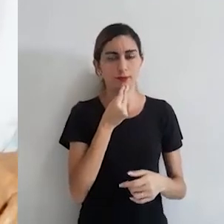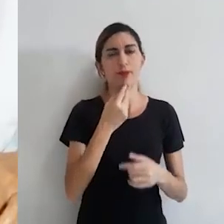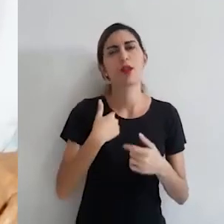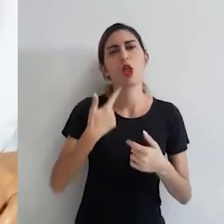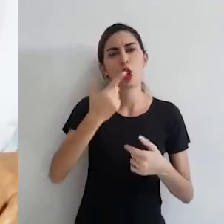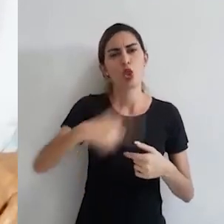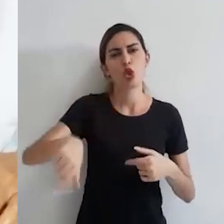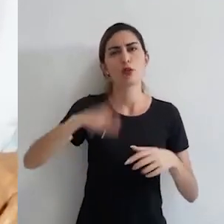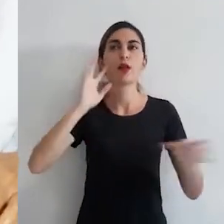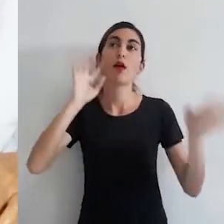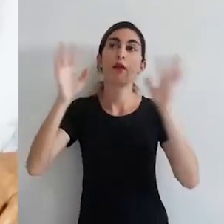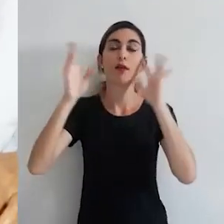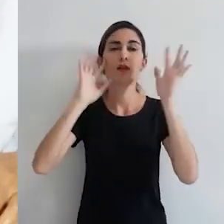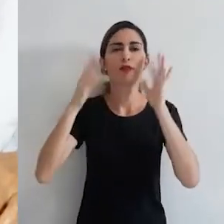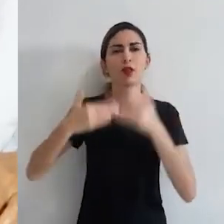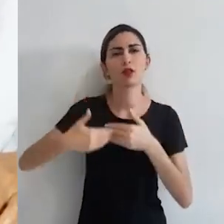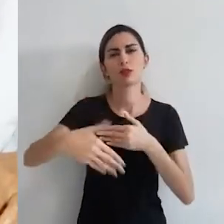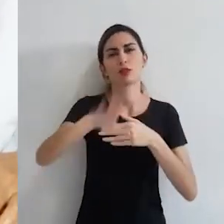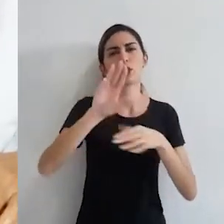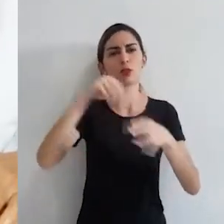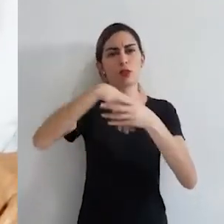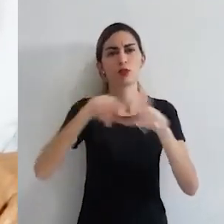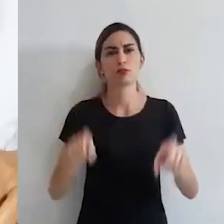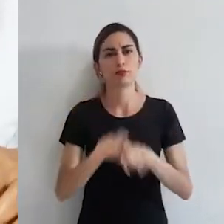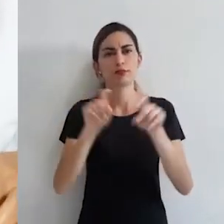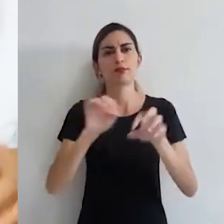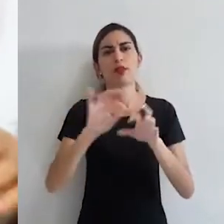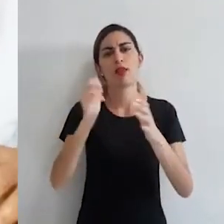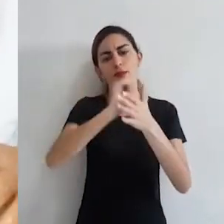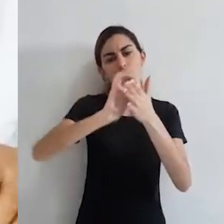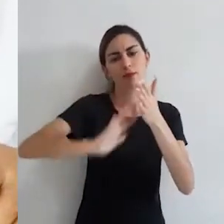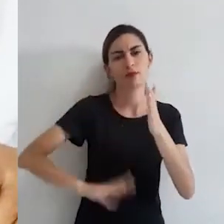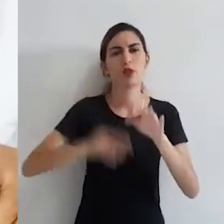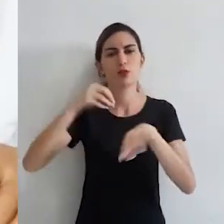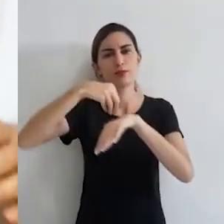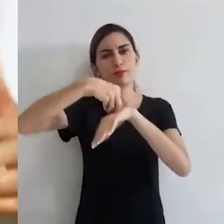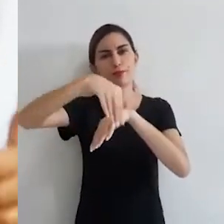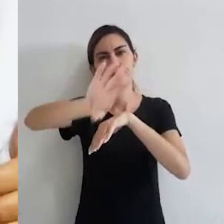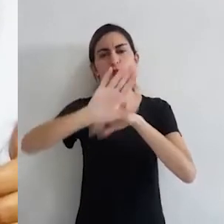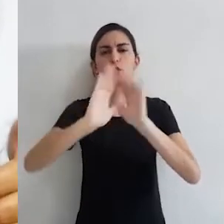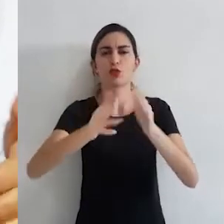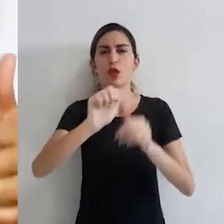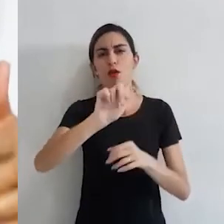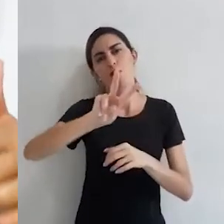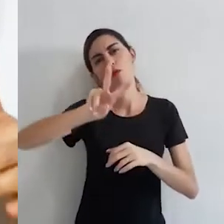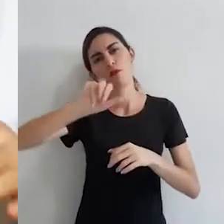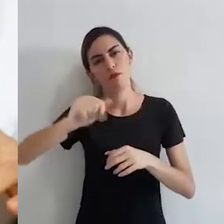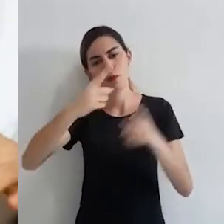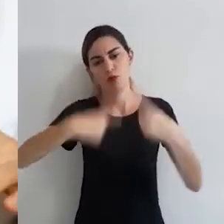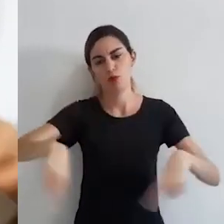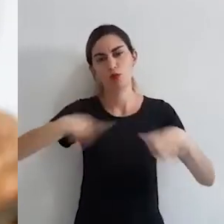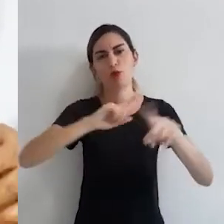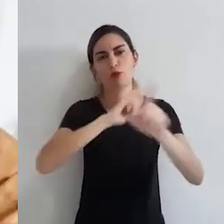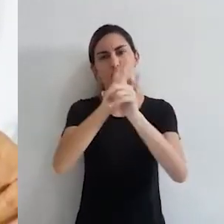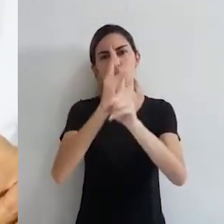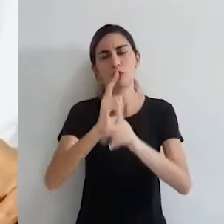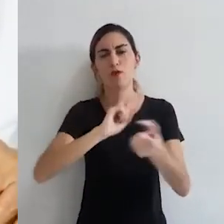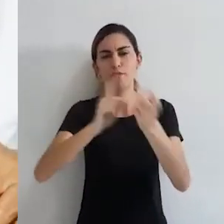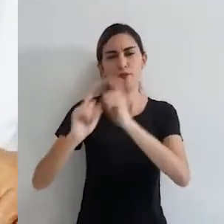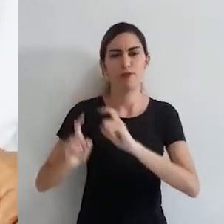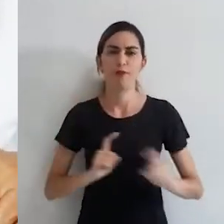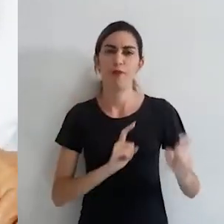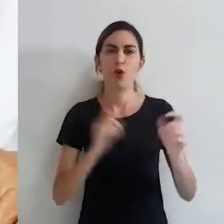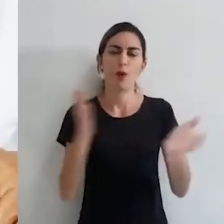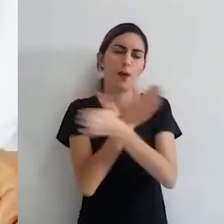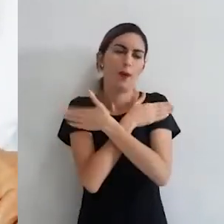A nossa reflexão segue no ambiente, a partir de atividades já disponíveis no AVA e em nossos encontros nos fóruns.